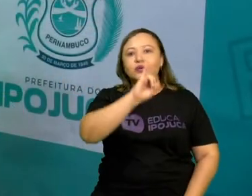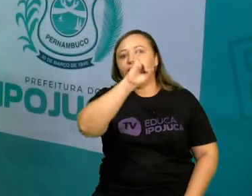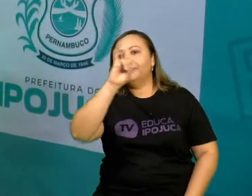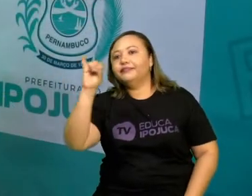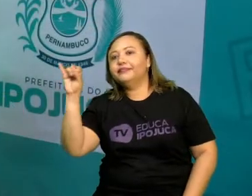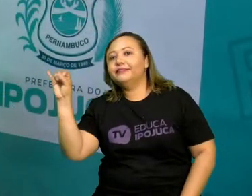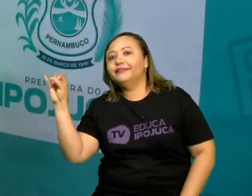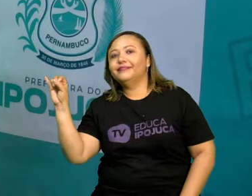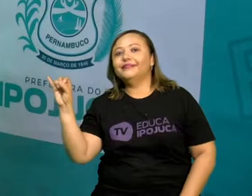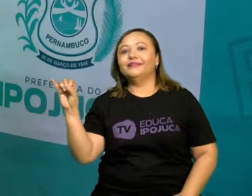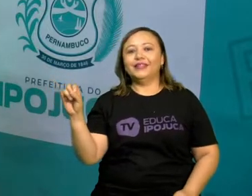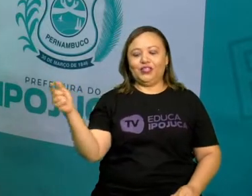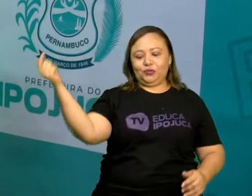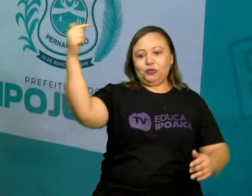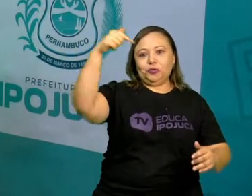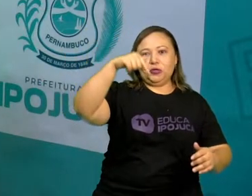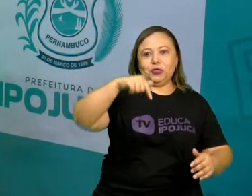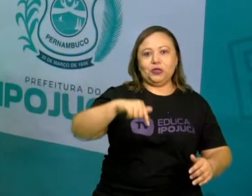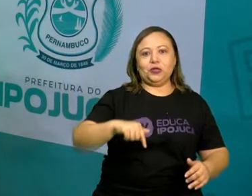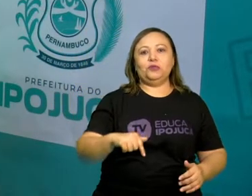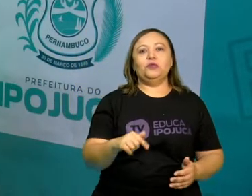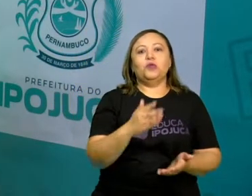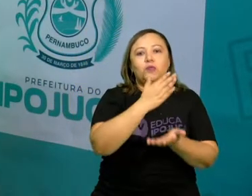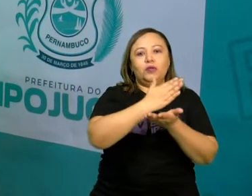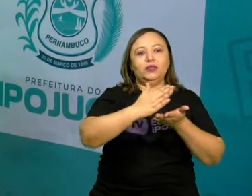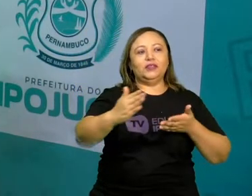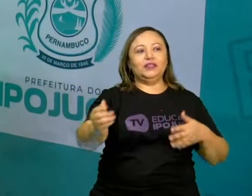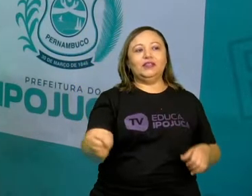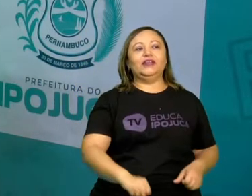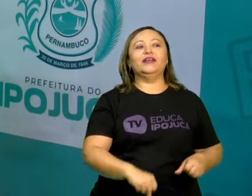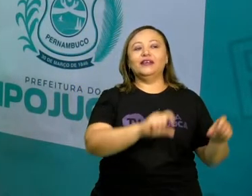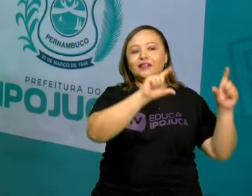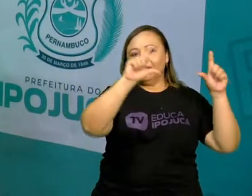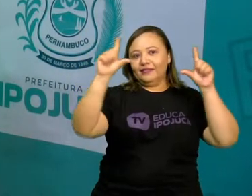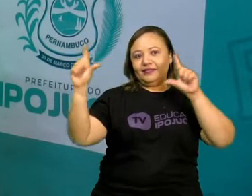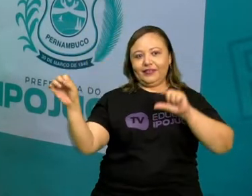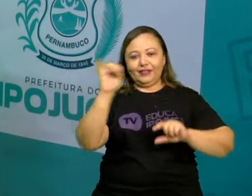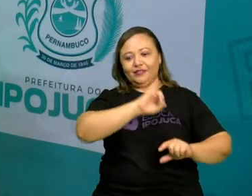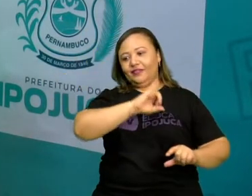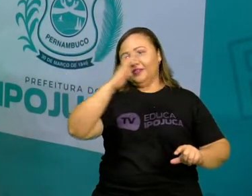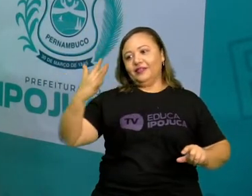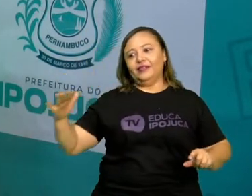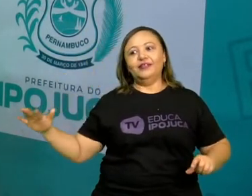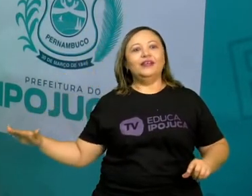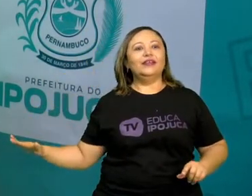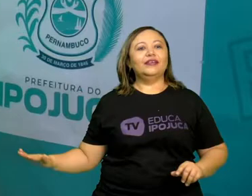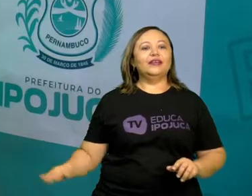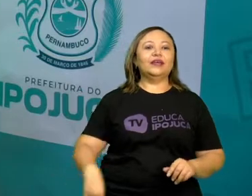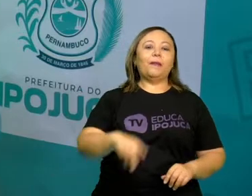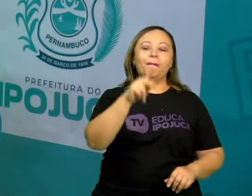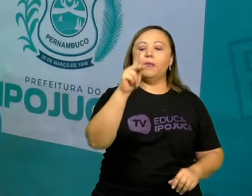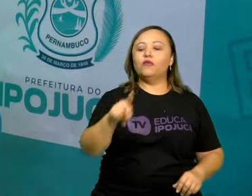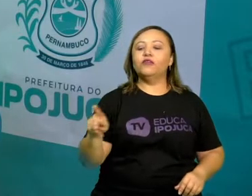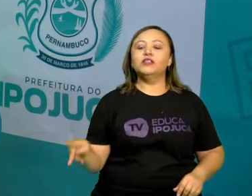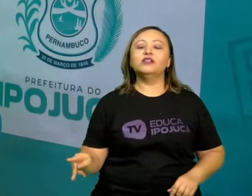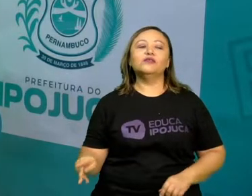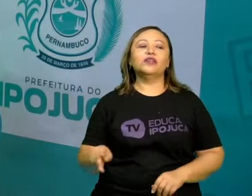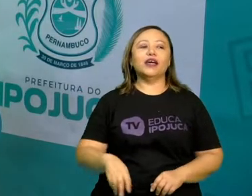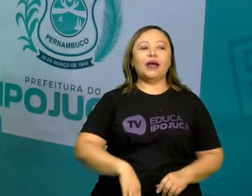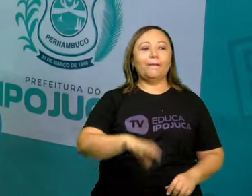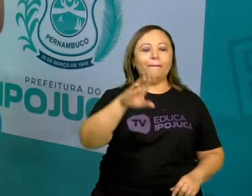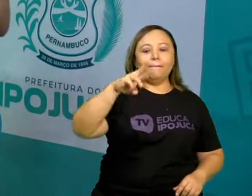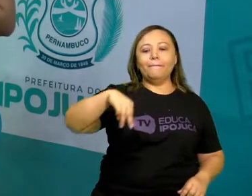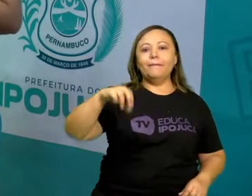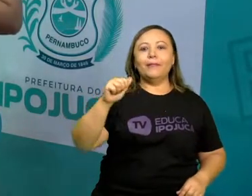Olá, estamos começando mais um Educa e Pojuca. Eu sou a professora Márcia Firmino do quinto ano e nossa